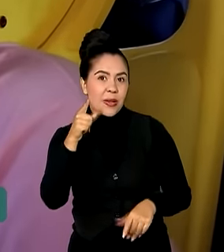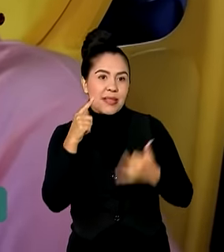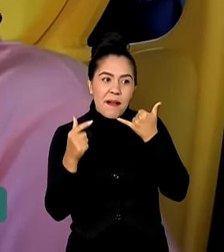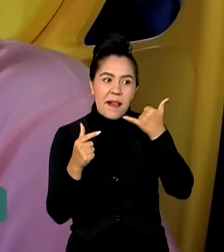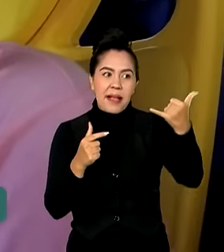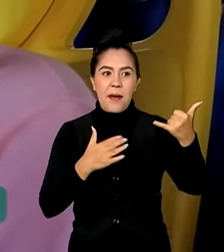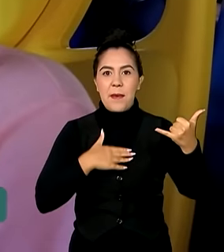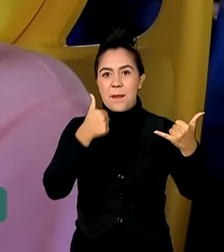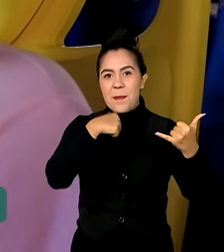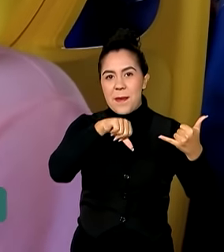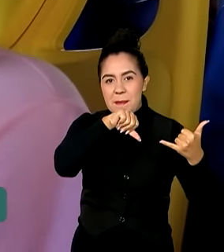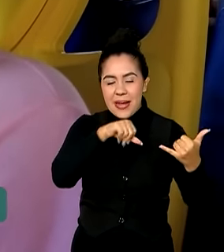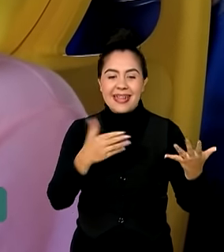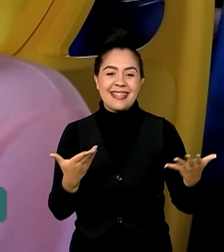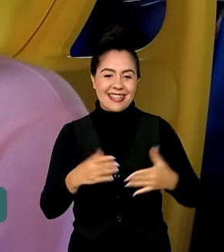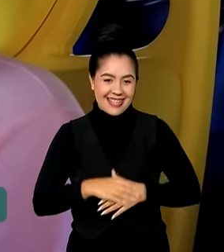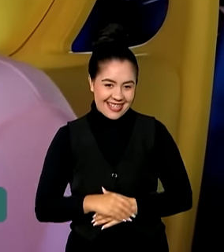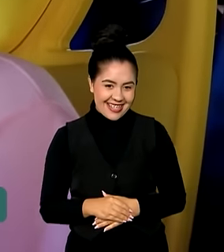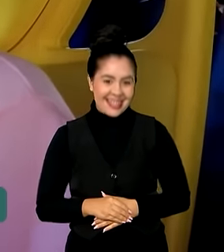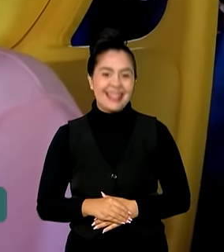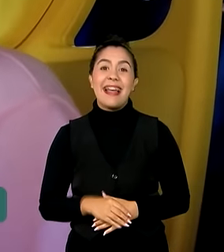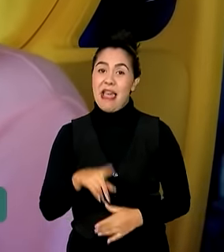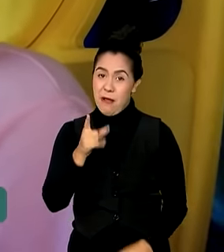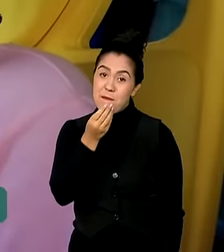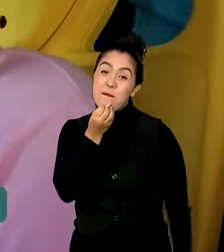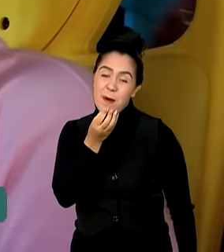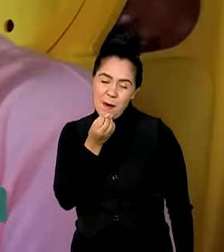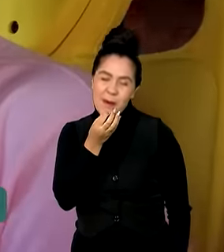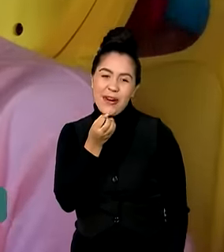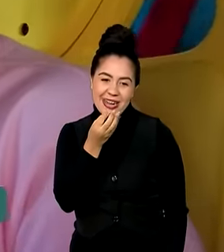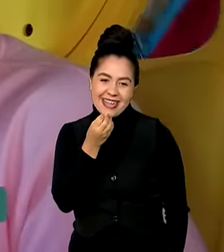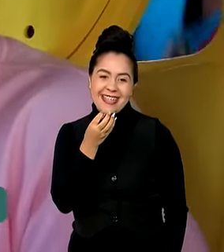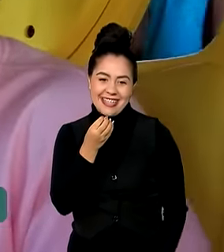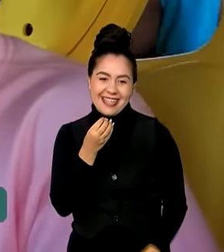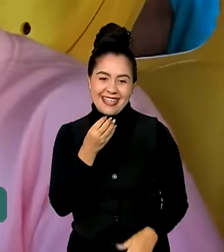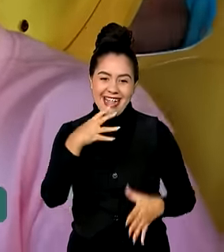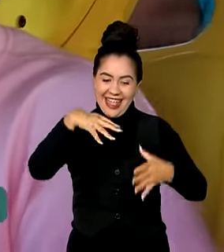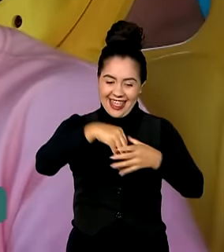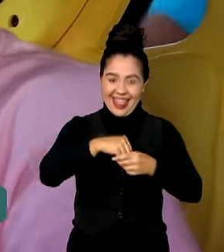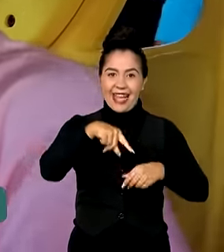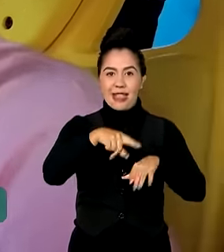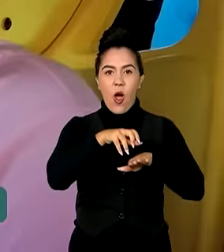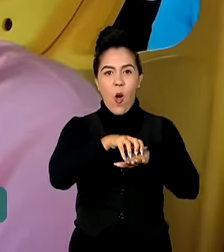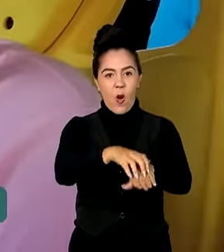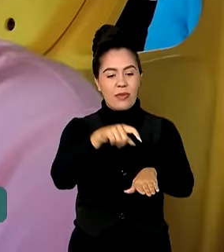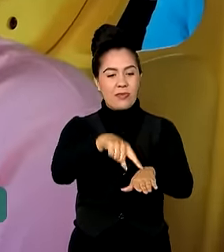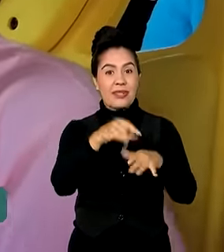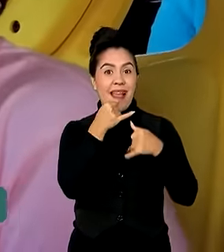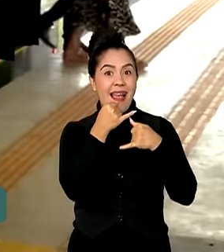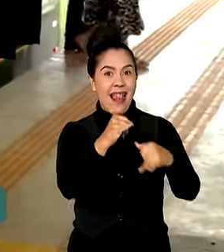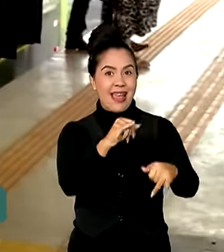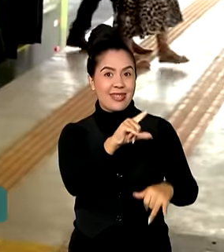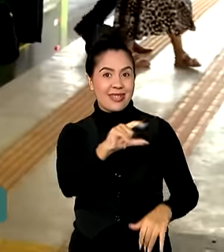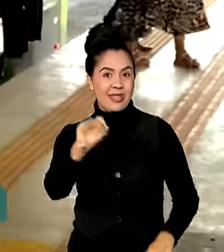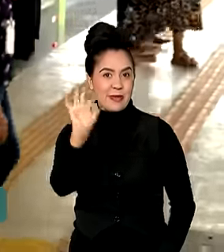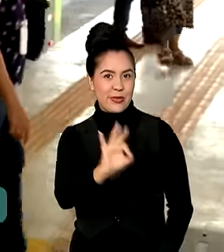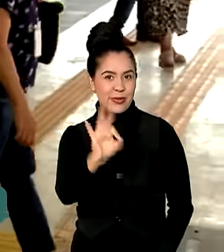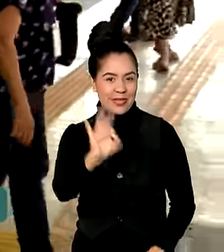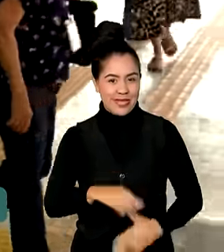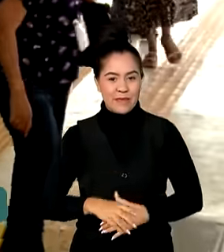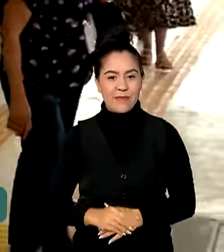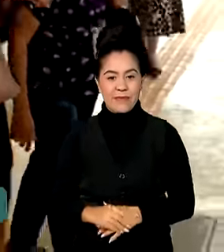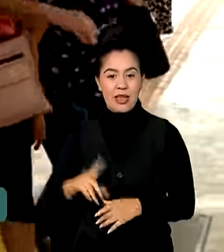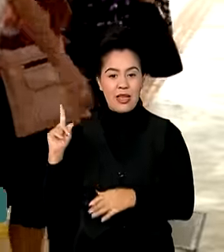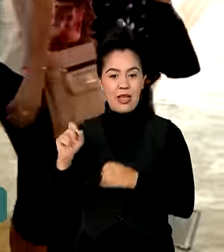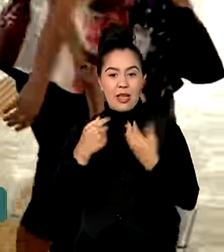do ônibus. Ou seja... É muito bom andar aqui nesse ônibus 100% elétrico agora. As portas dos